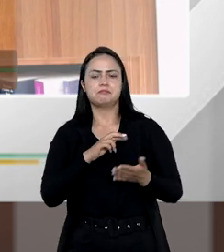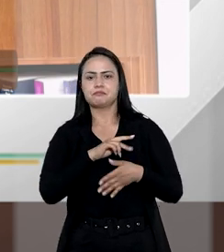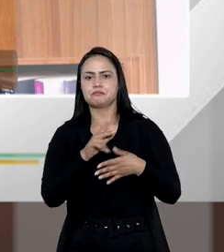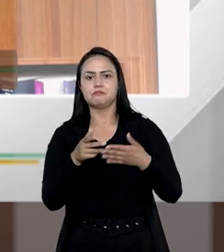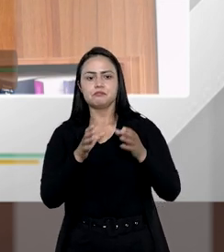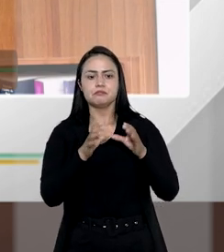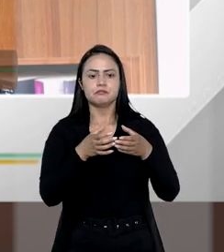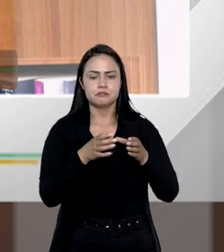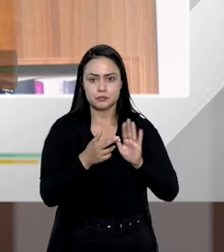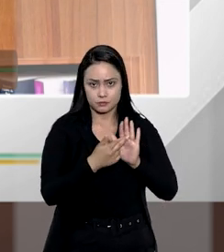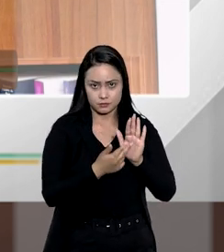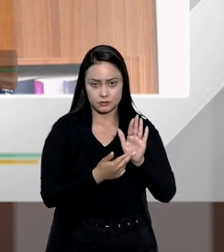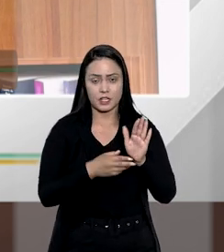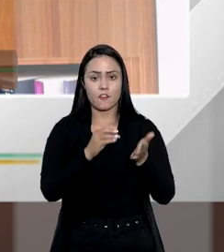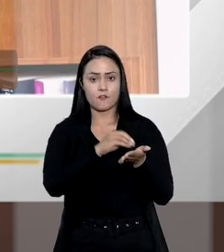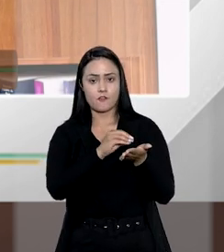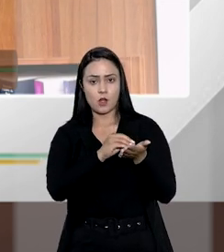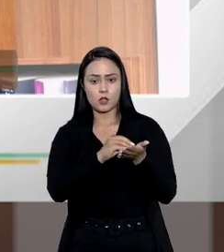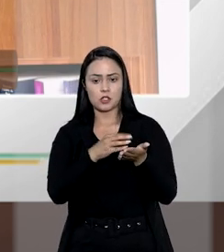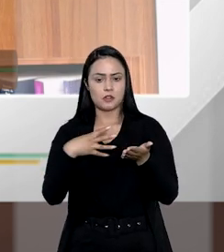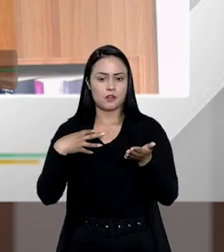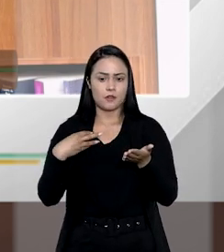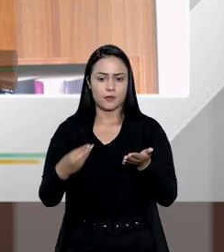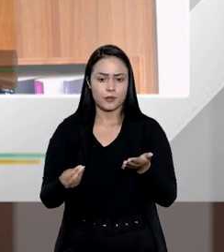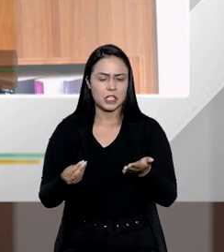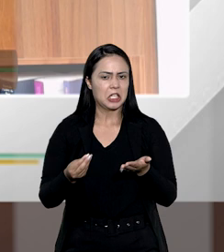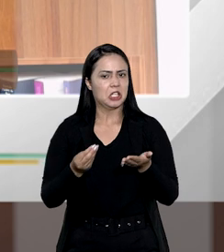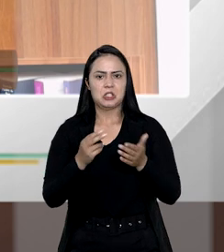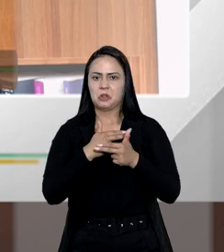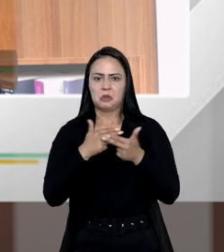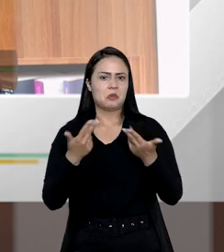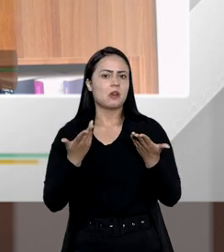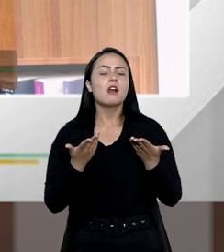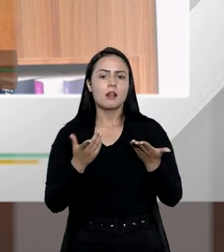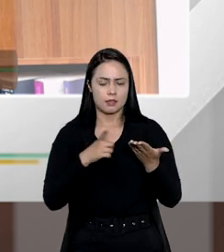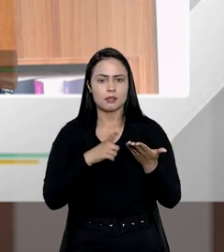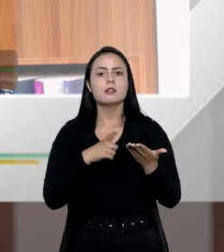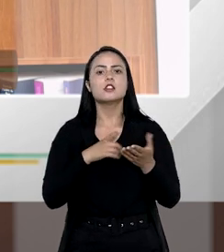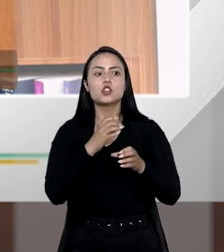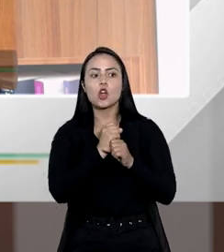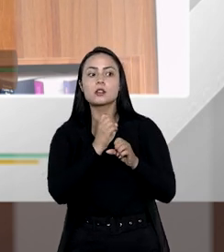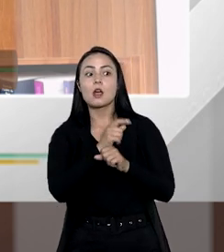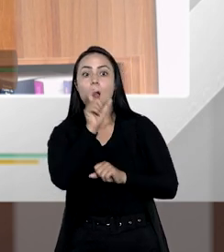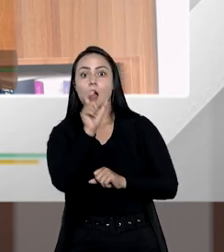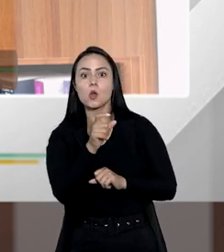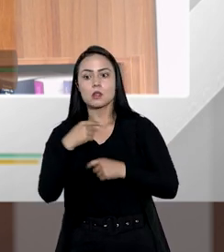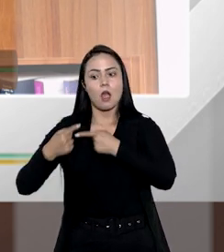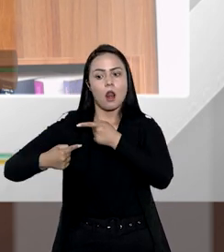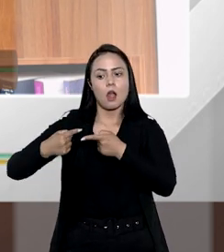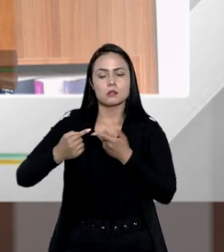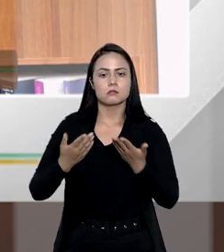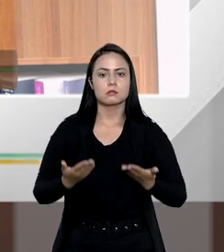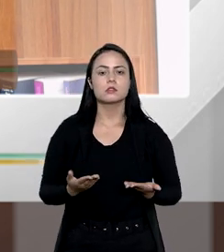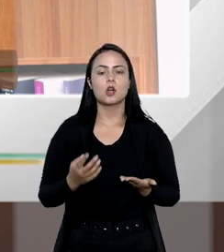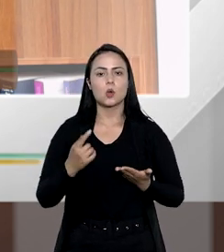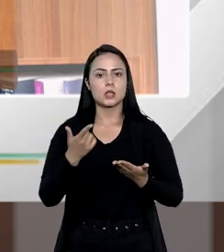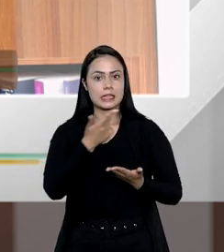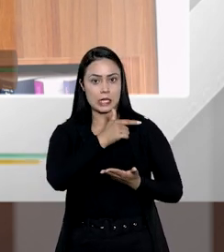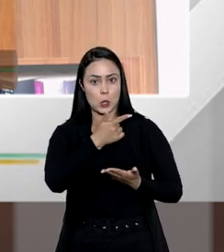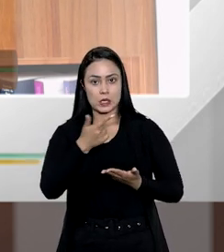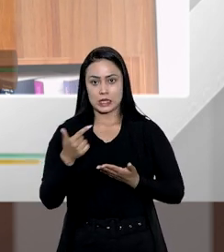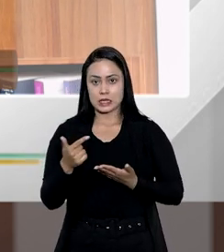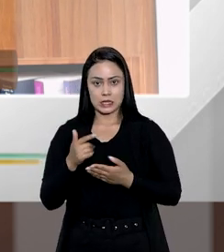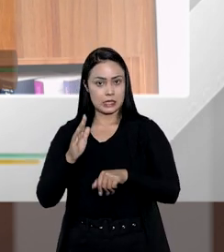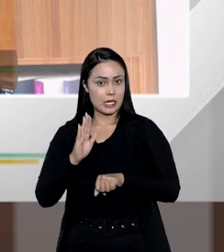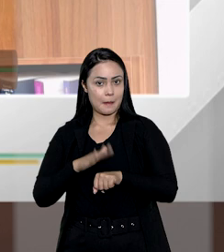de bens. Inclusive, na falta de descendentes ou ascendentes, o parceiro afetivo, ele recebe a totalidade da herança. Ou seja, a gente não